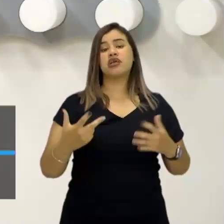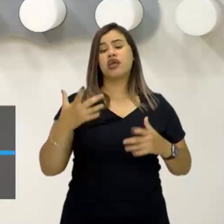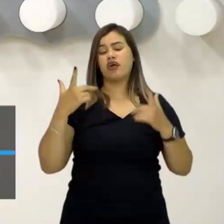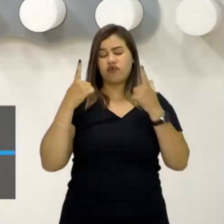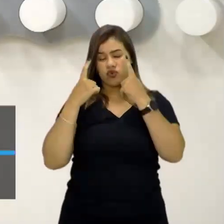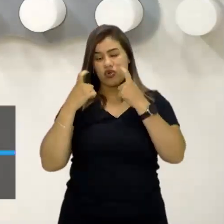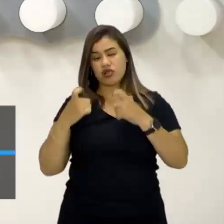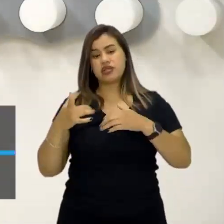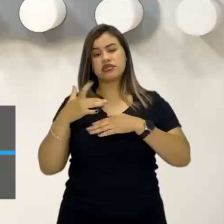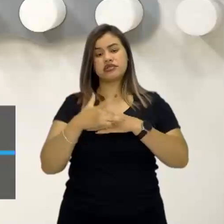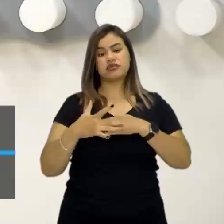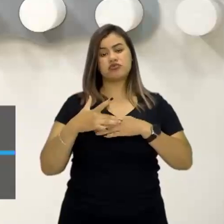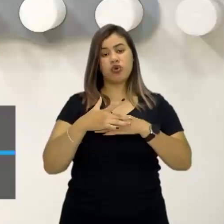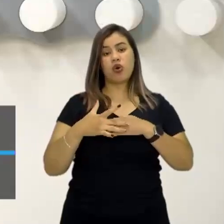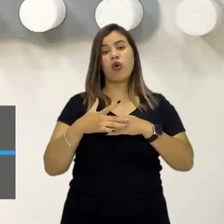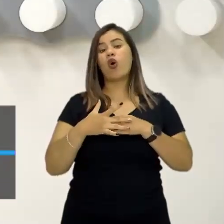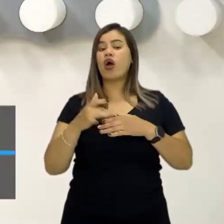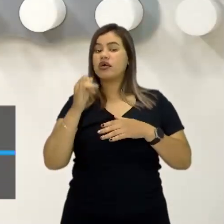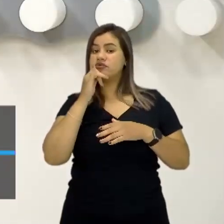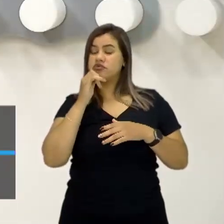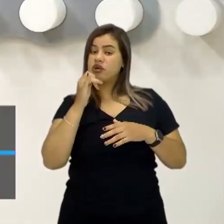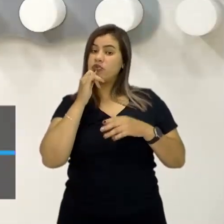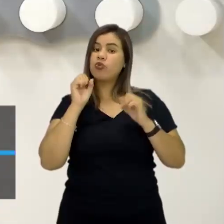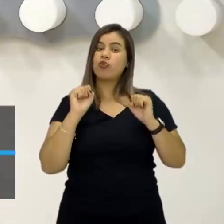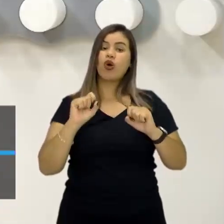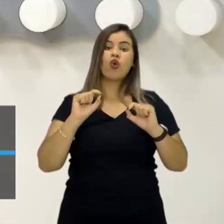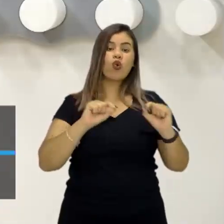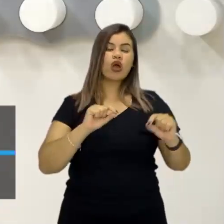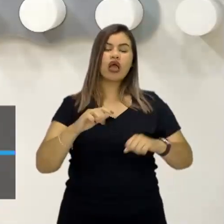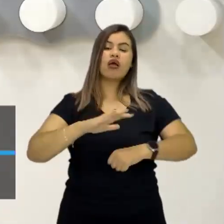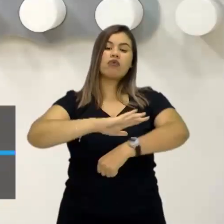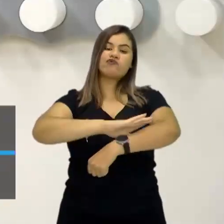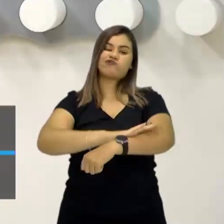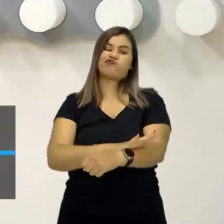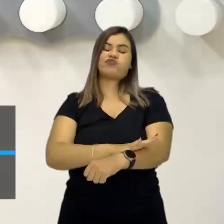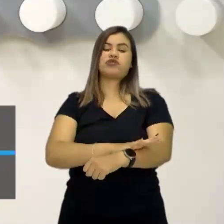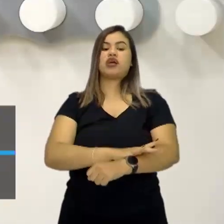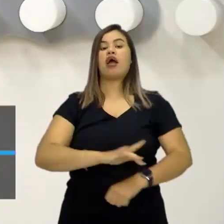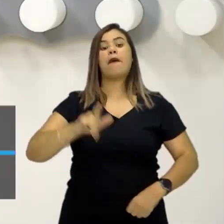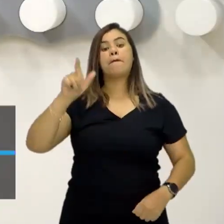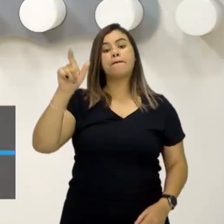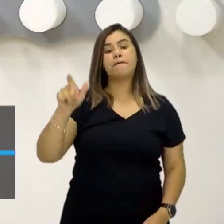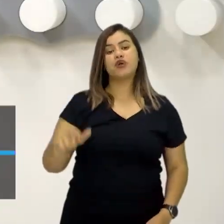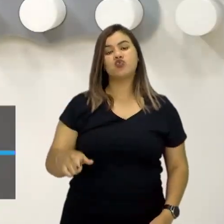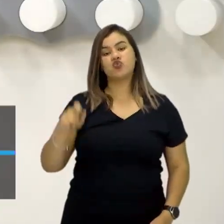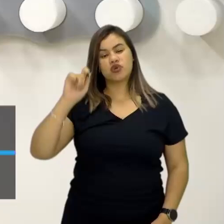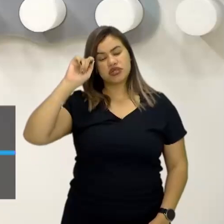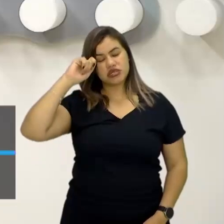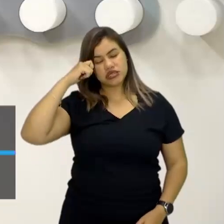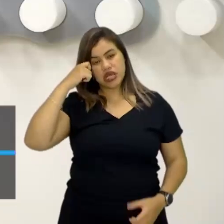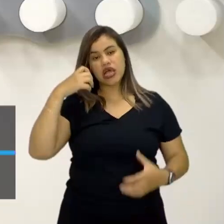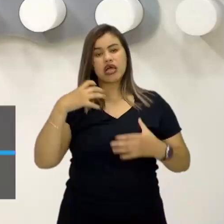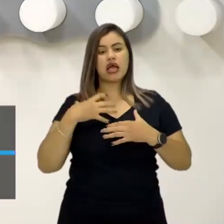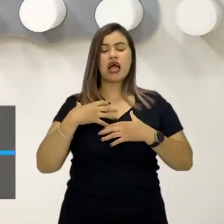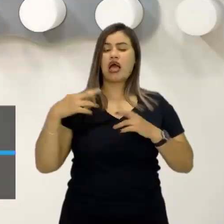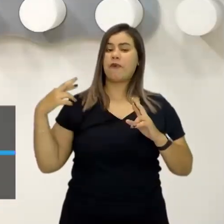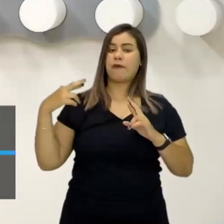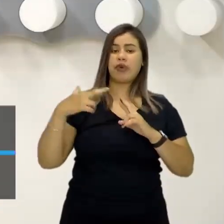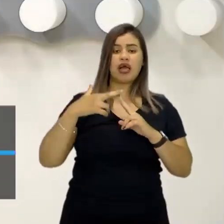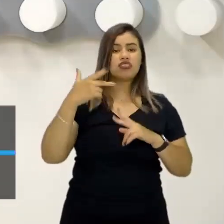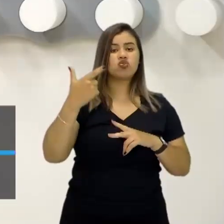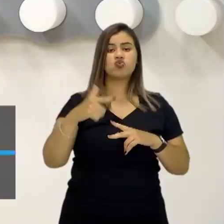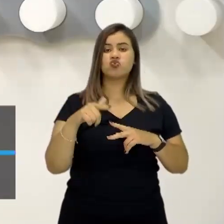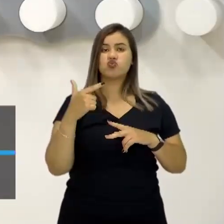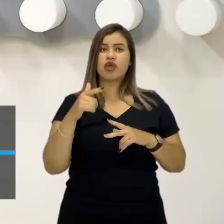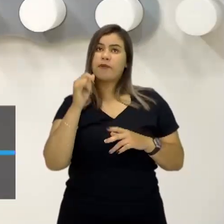exemplo o próprio racismo. Então, quando uma pessoa negra não se sente representada em